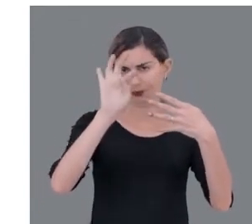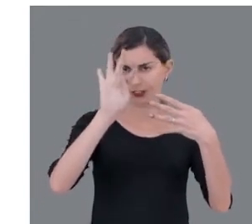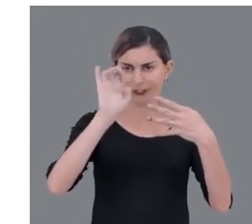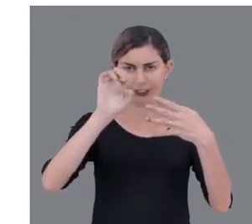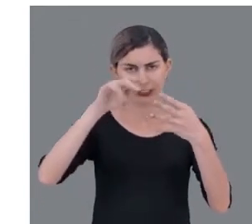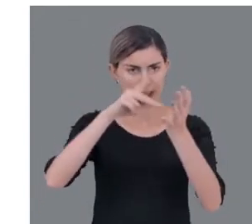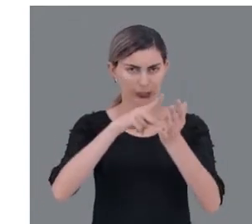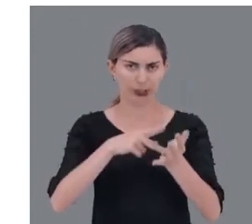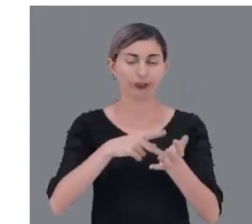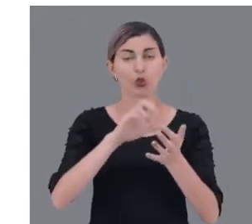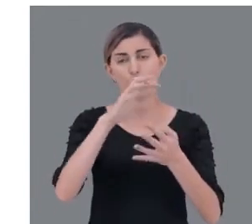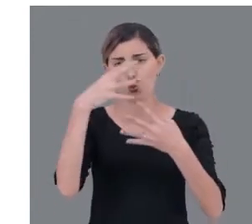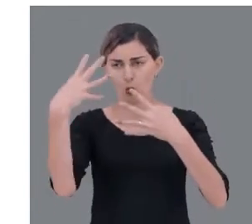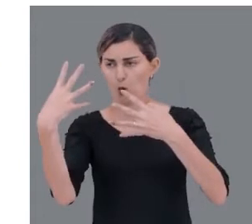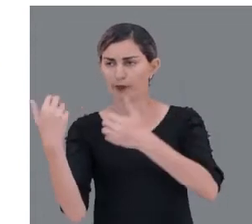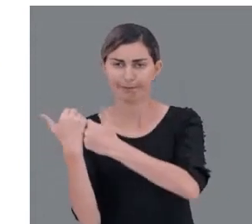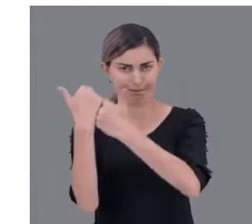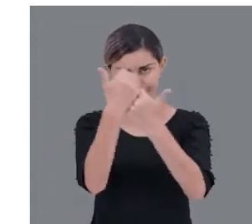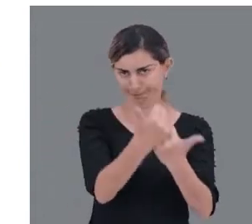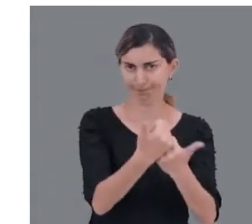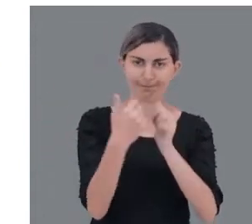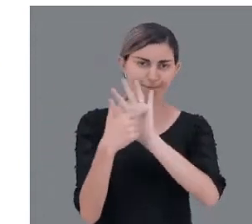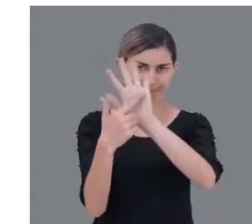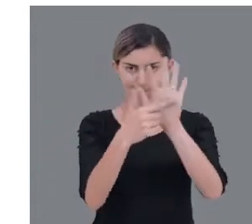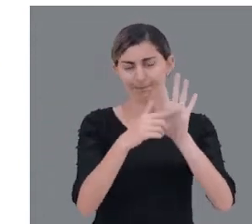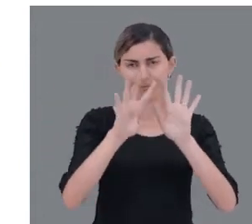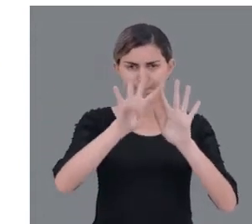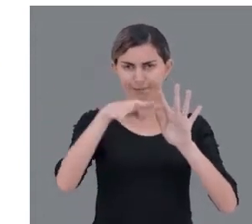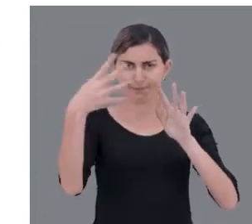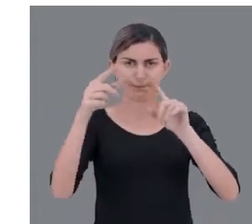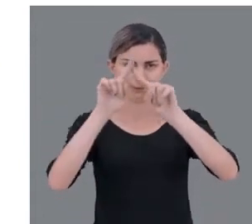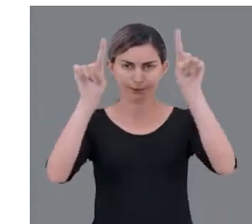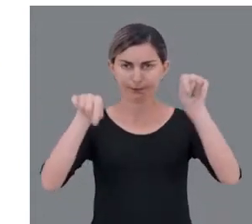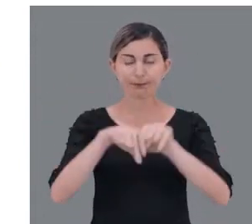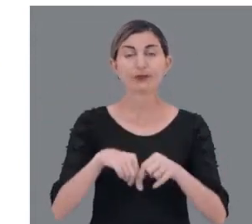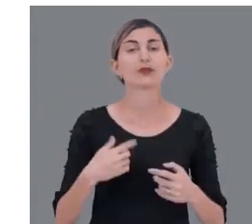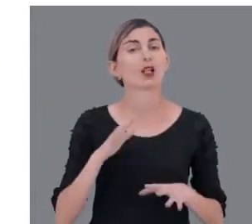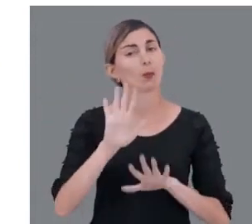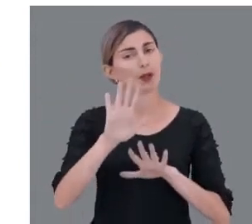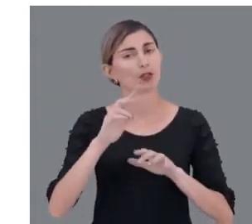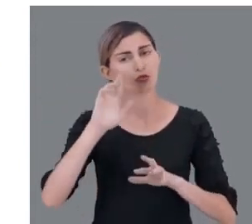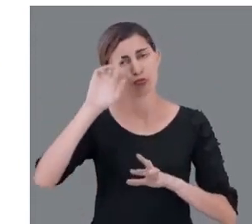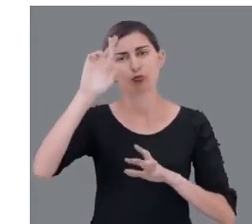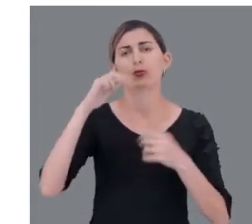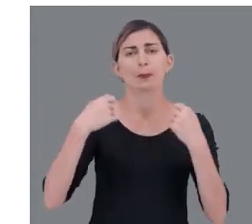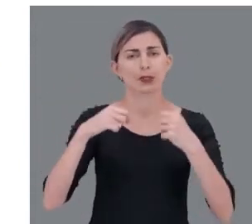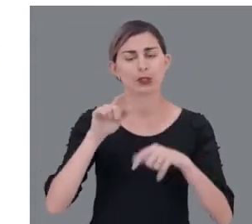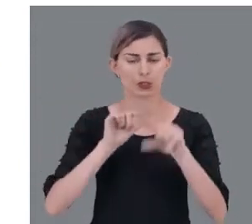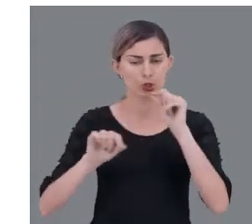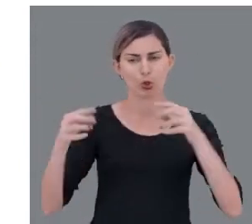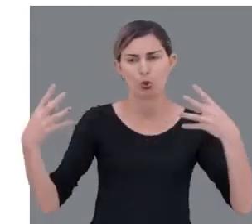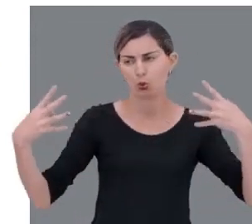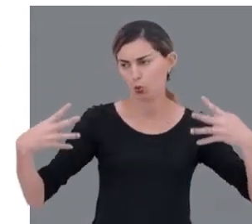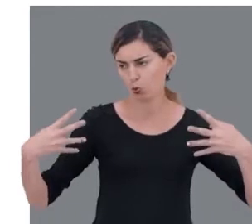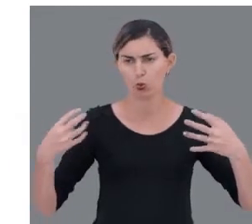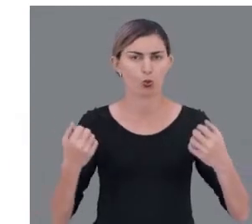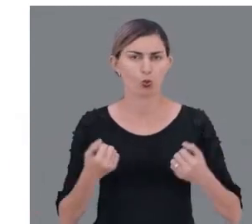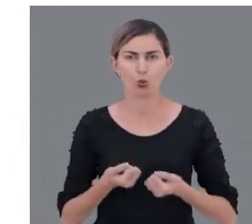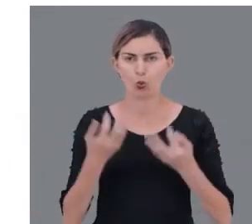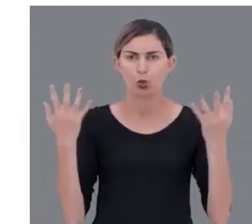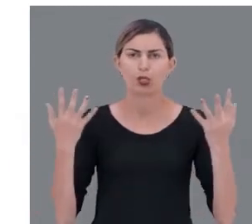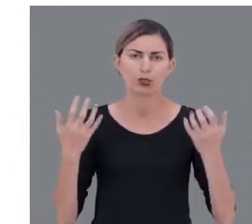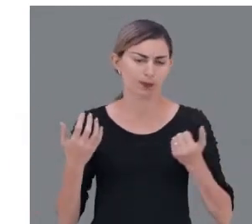suplentes, como está apresentado no quadro. Porém, o empregador deverá designar em igual quantidade